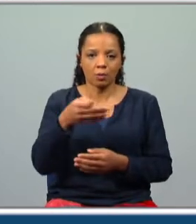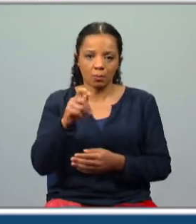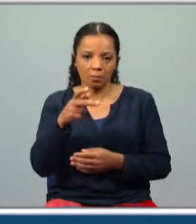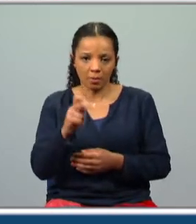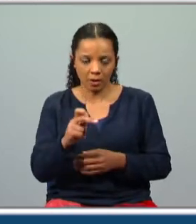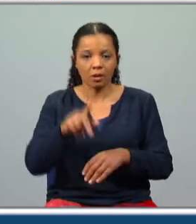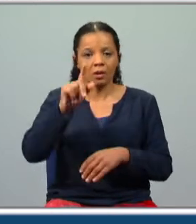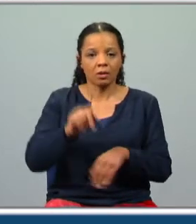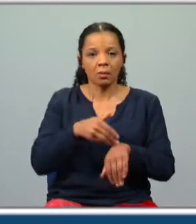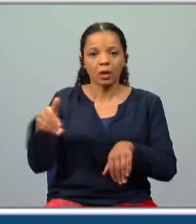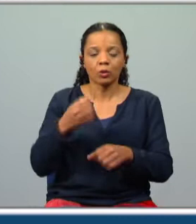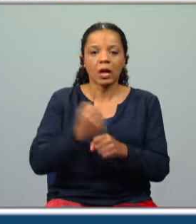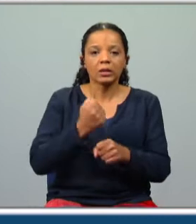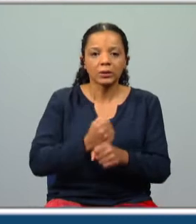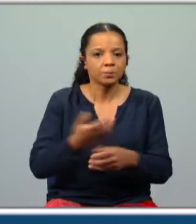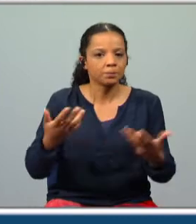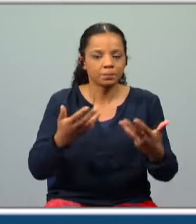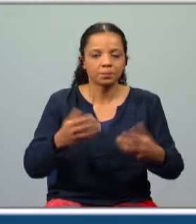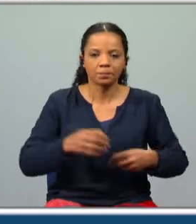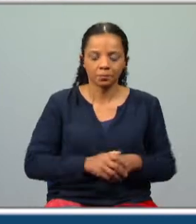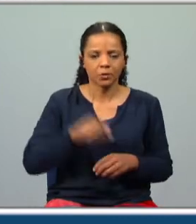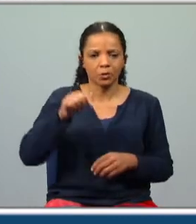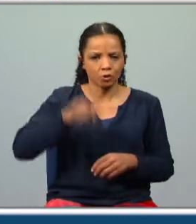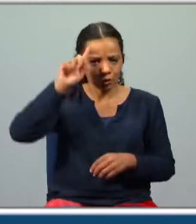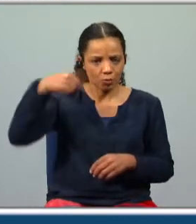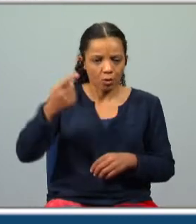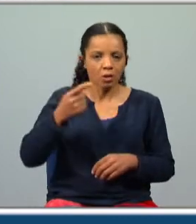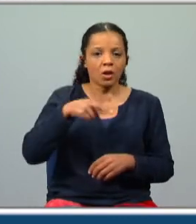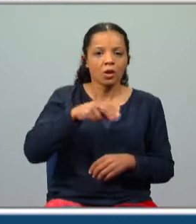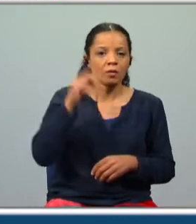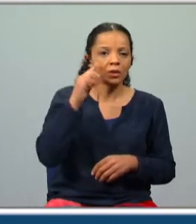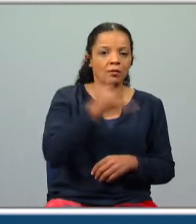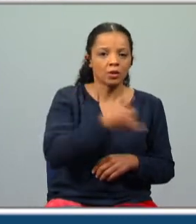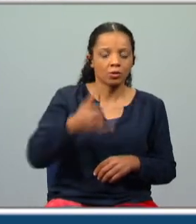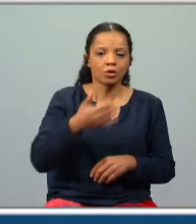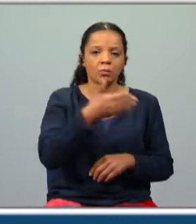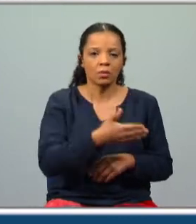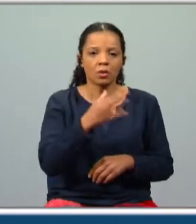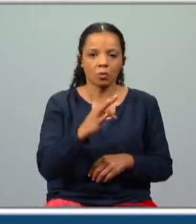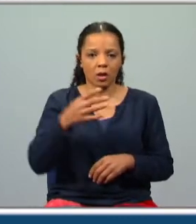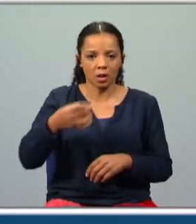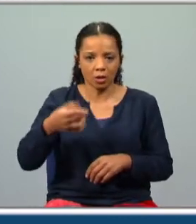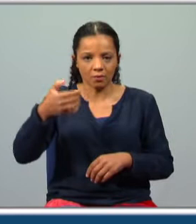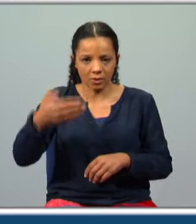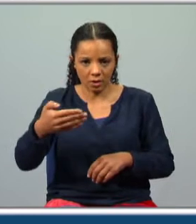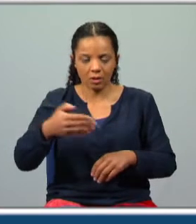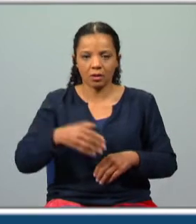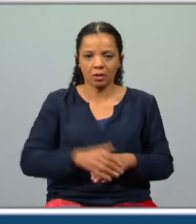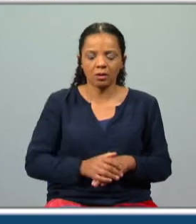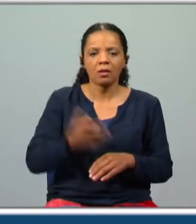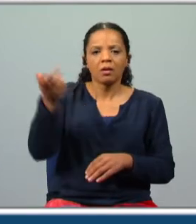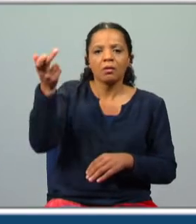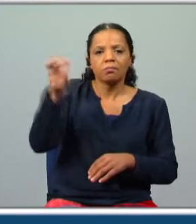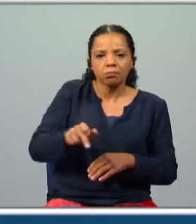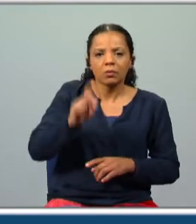E temos então o tempo da ação. Exatamente, hoje sabemos, 22 de novembro de 1497. E o que é que